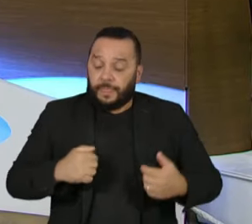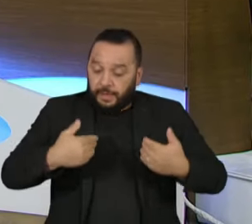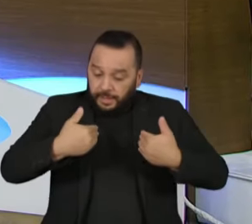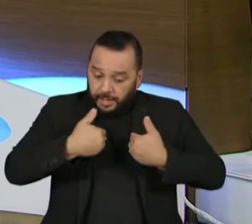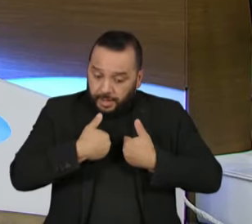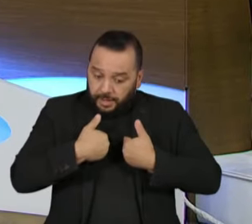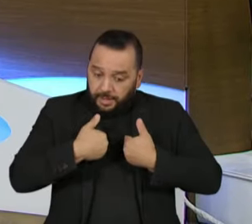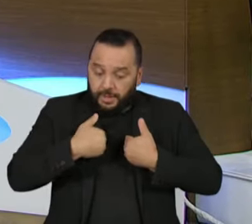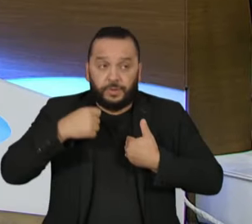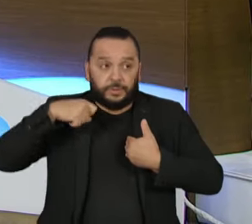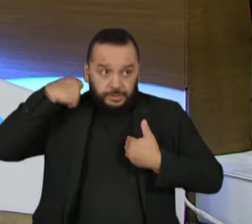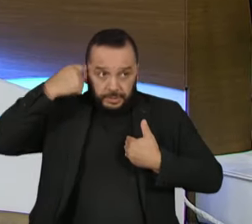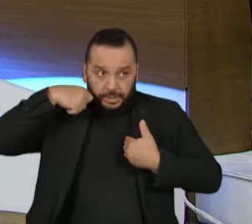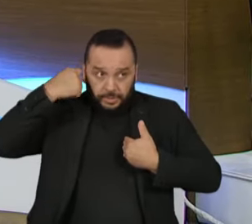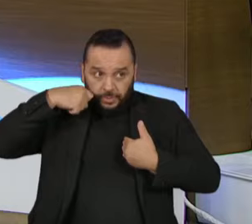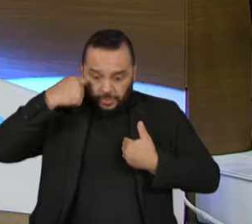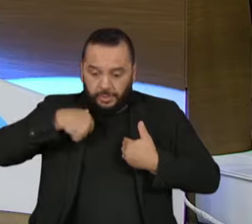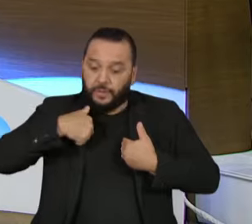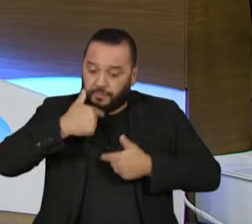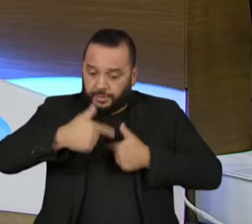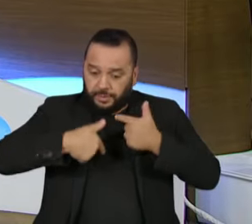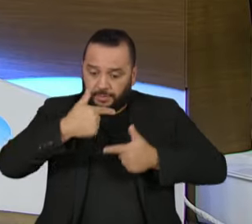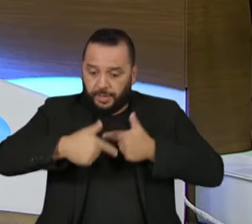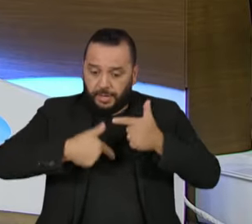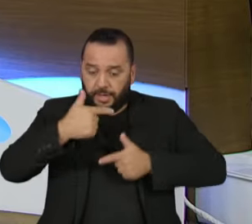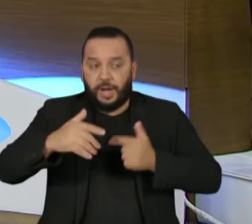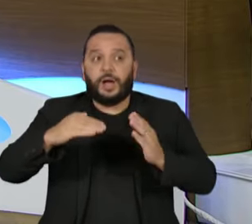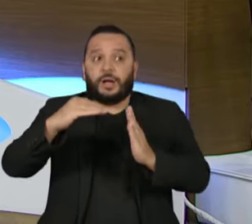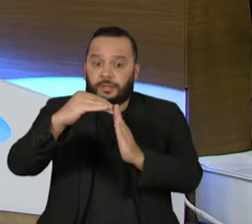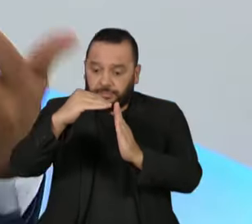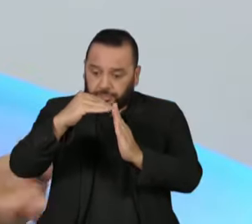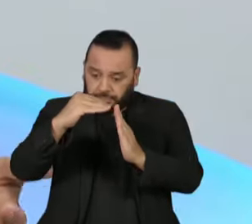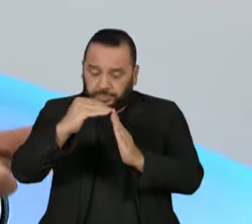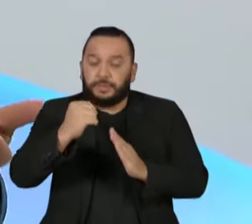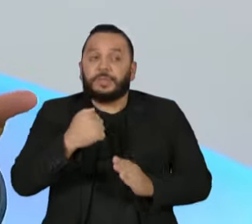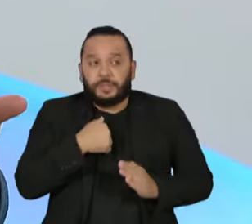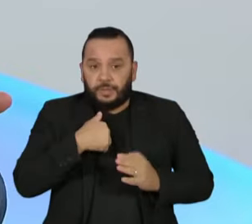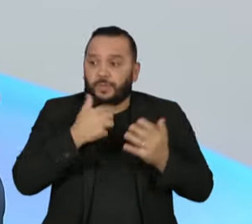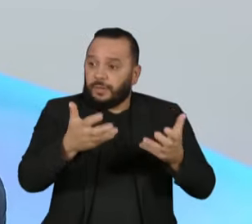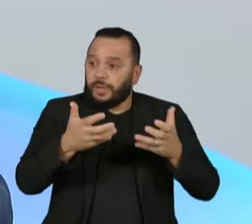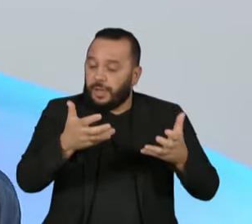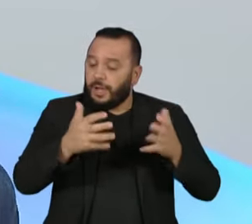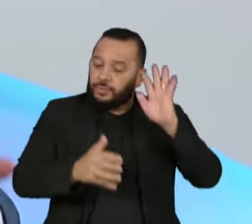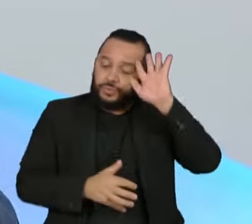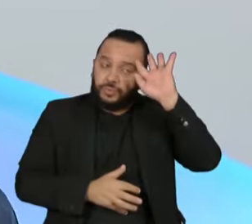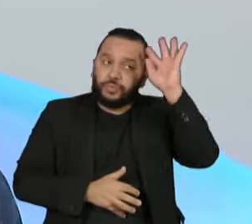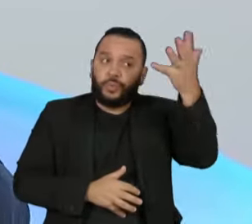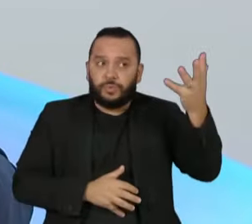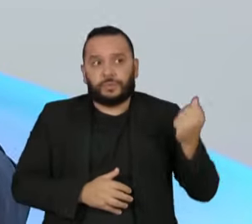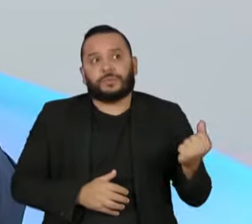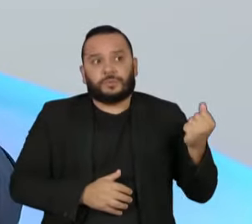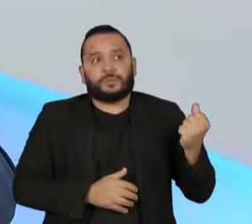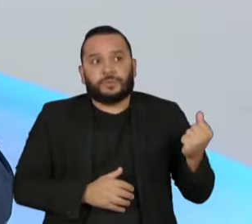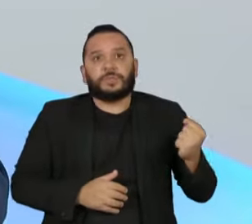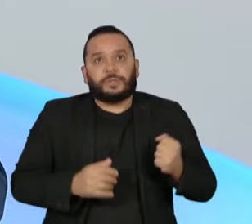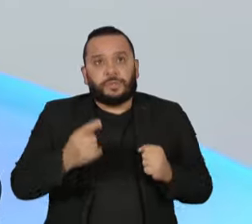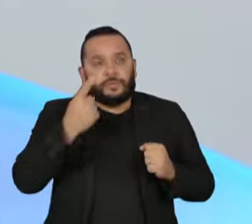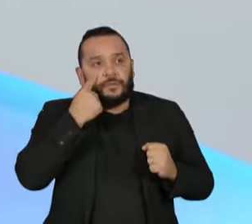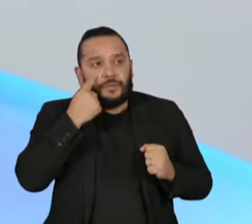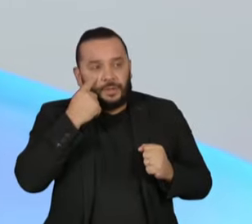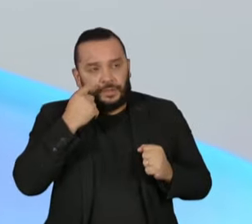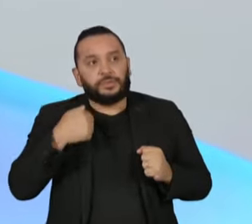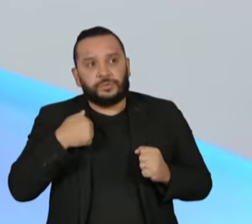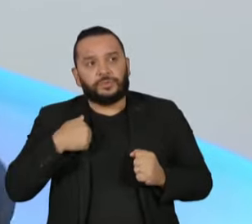senador que vai ser parte da Casa. Eu também quero solução e vejo total abertura no